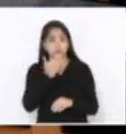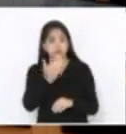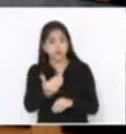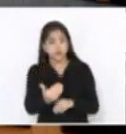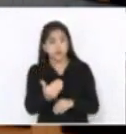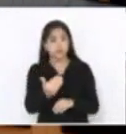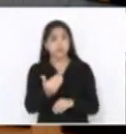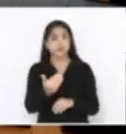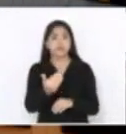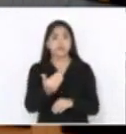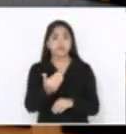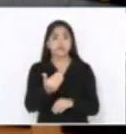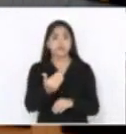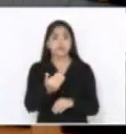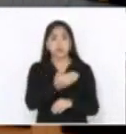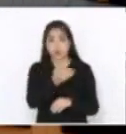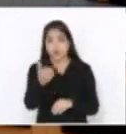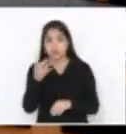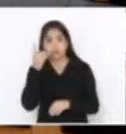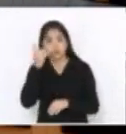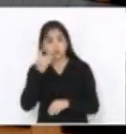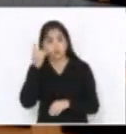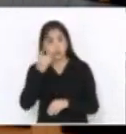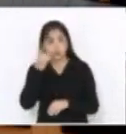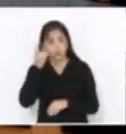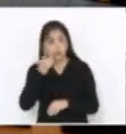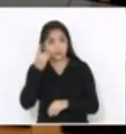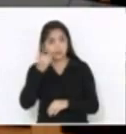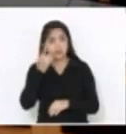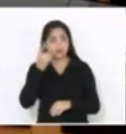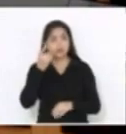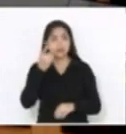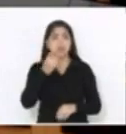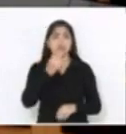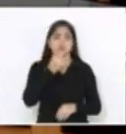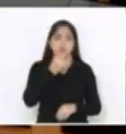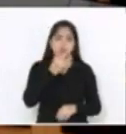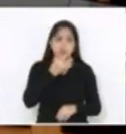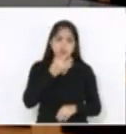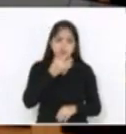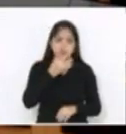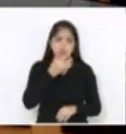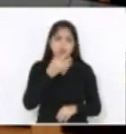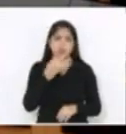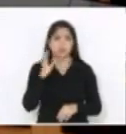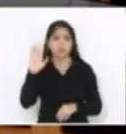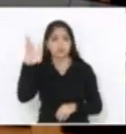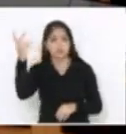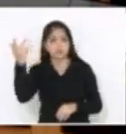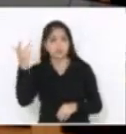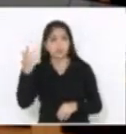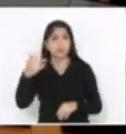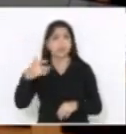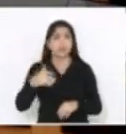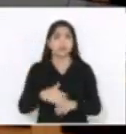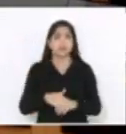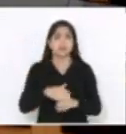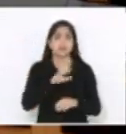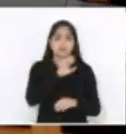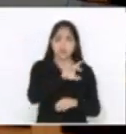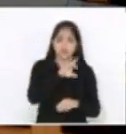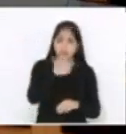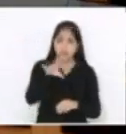aqui aos deputados que conhecem bem a realidade, cada um na sua